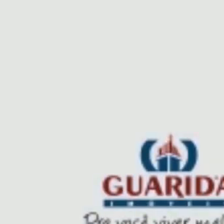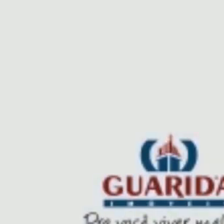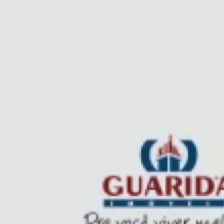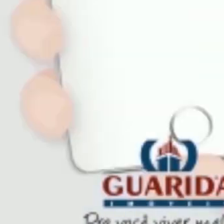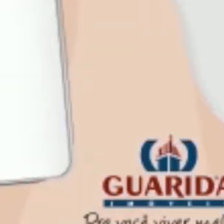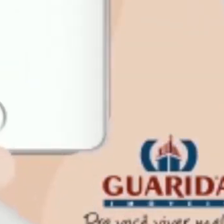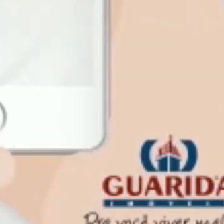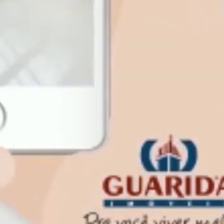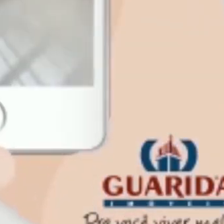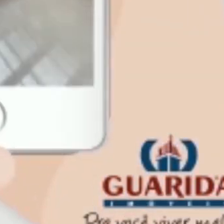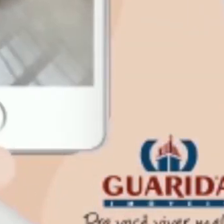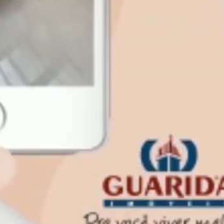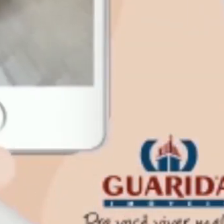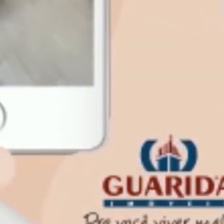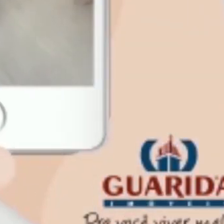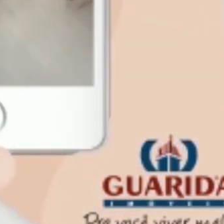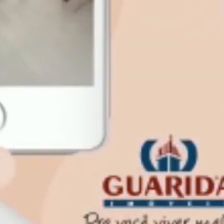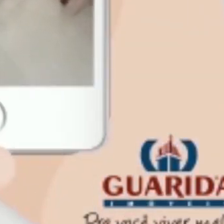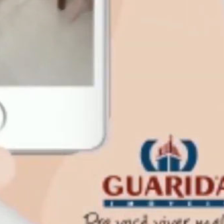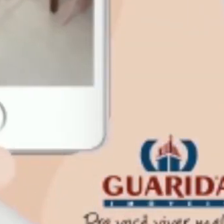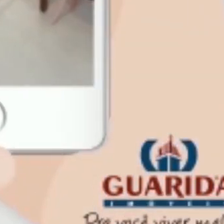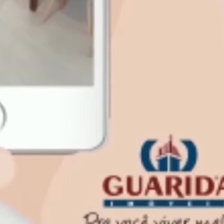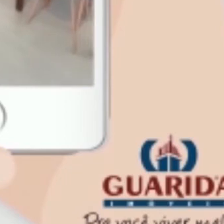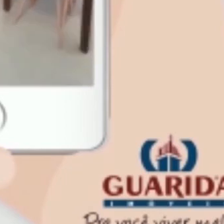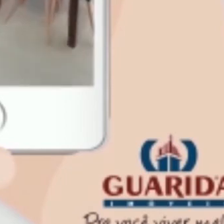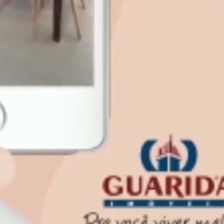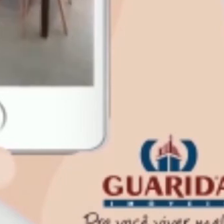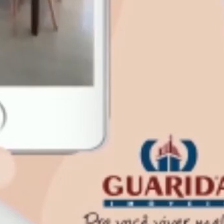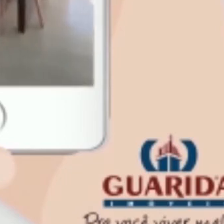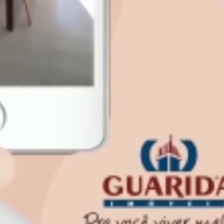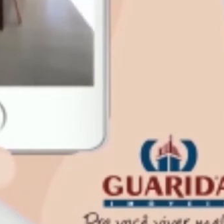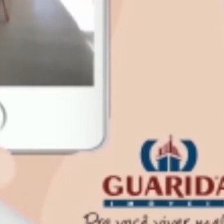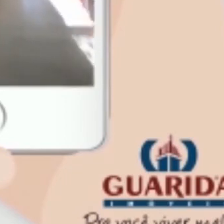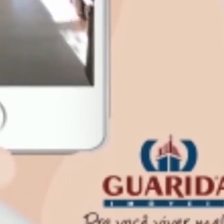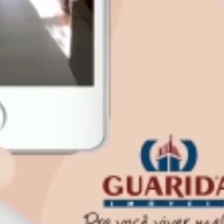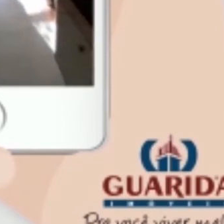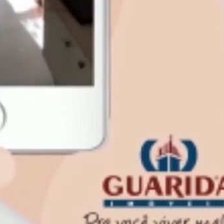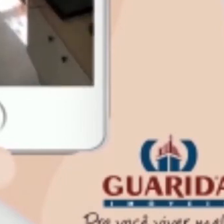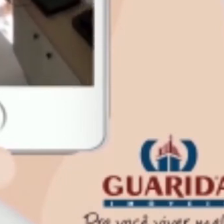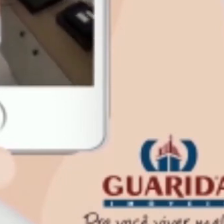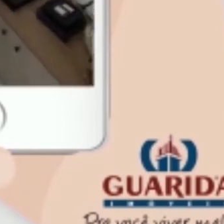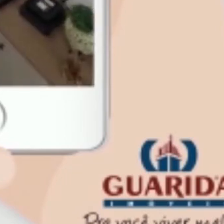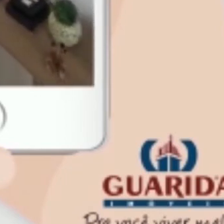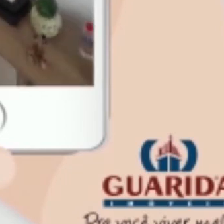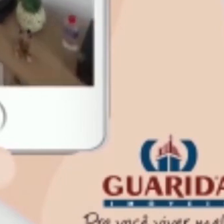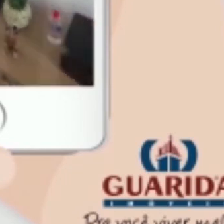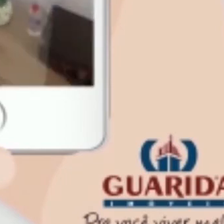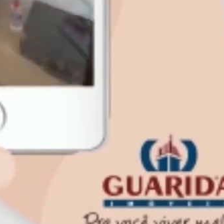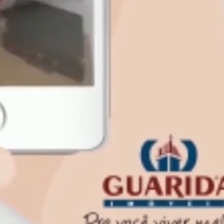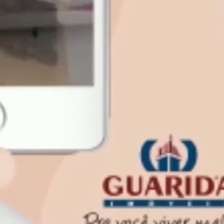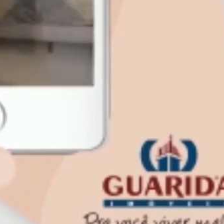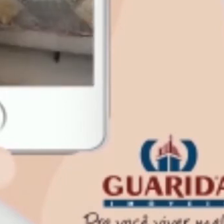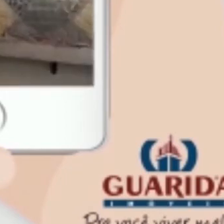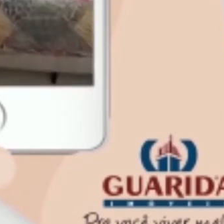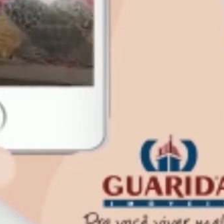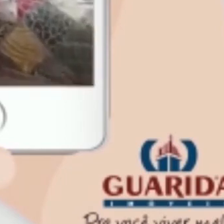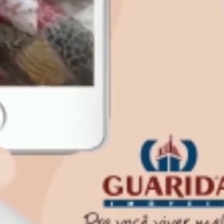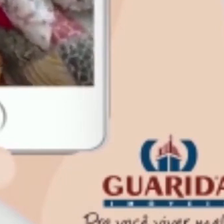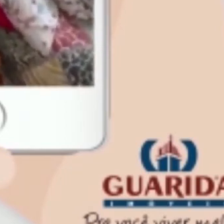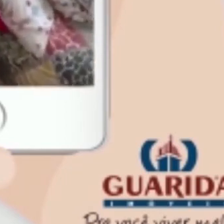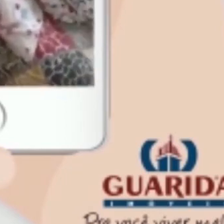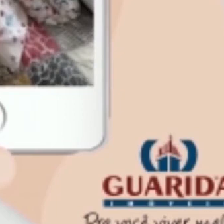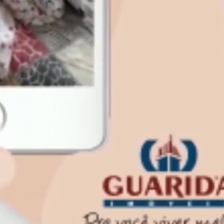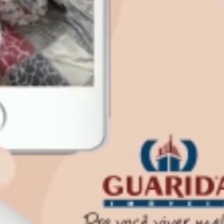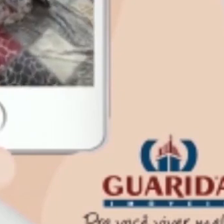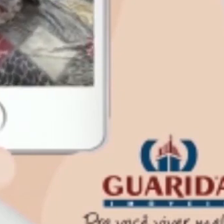Faça todo o caminho De uma visita convencional E conheça as dependências Do imóvel Que deseja Em um tour em vídeo De até 1 minuto